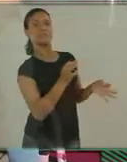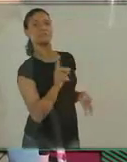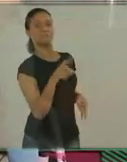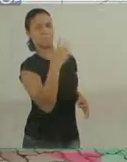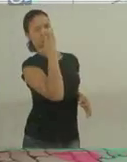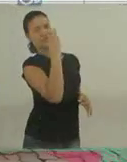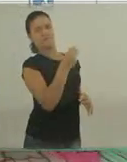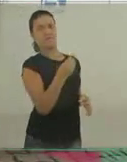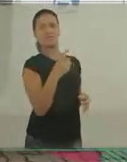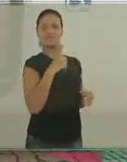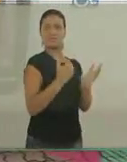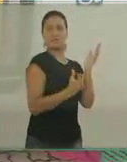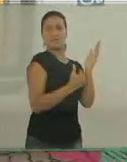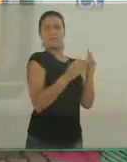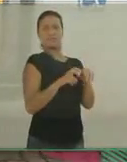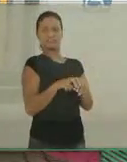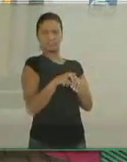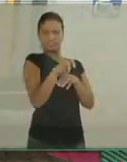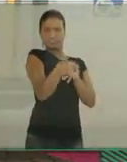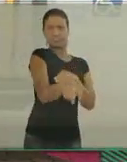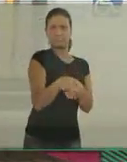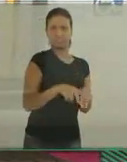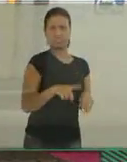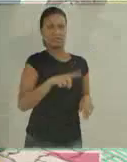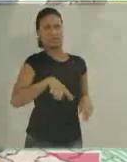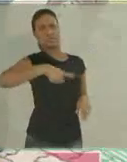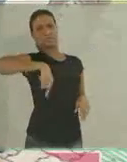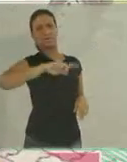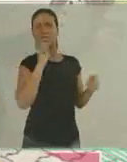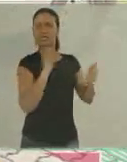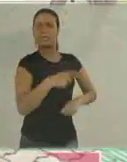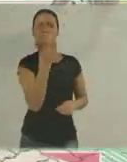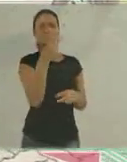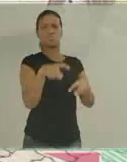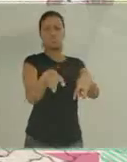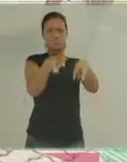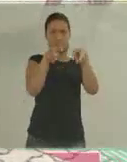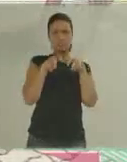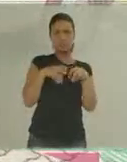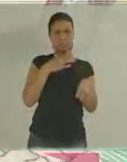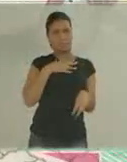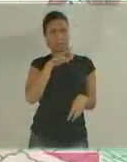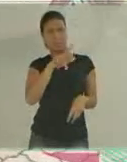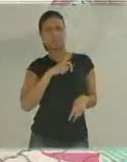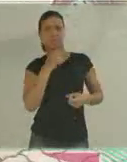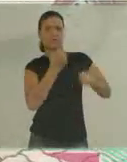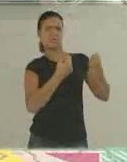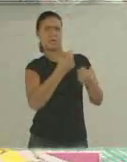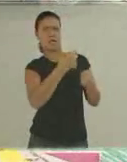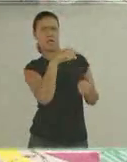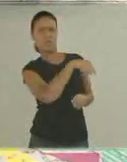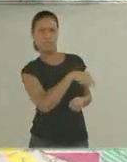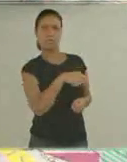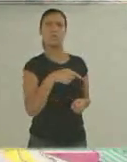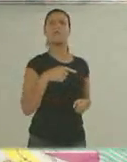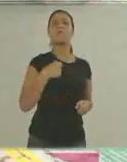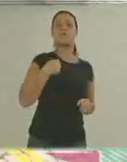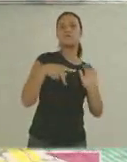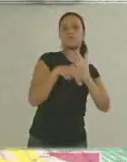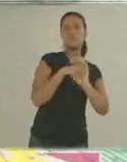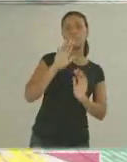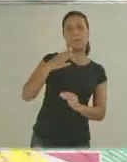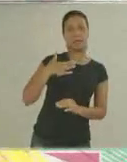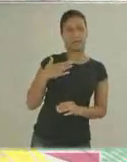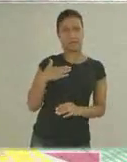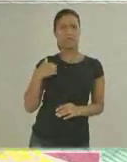e facilita bastante a nossa locomoção. Cabe as duas cadeiras de roda, mesmo eu tenho um carro, dublou. Que ela também fez toda a adaptação. Colocou